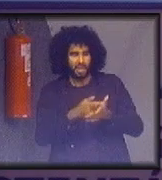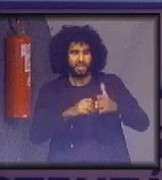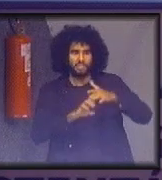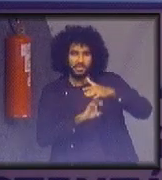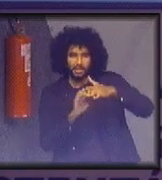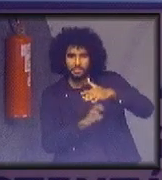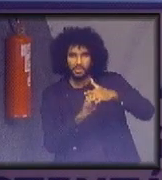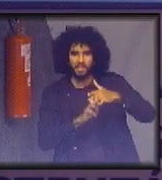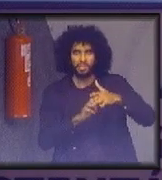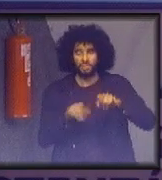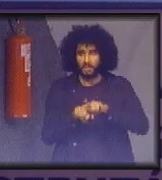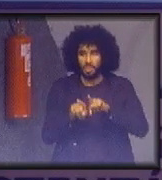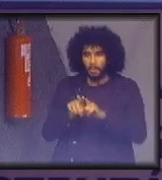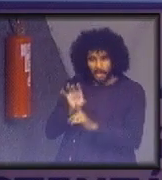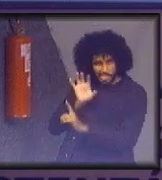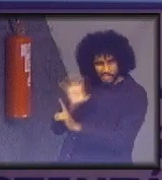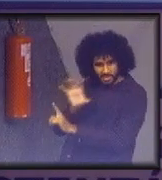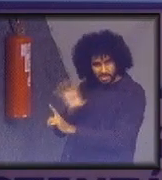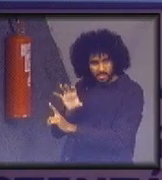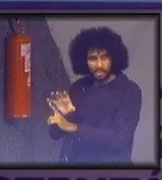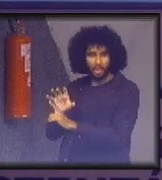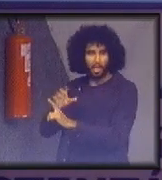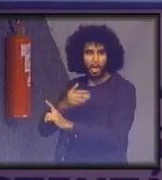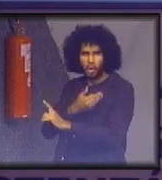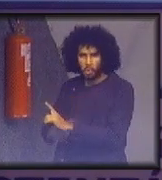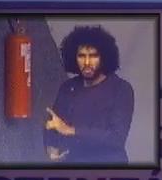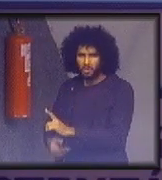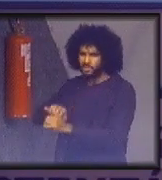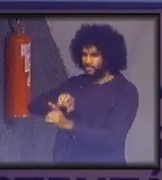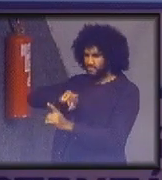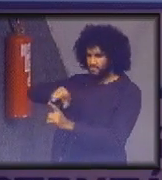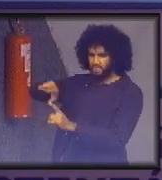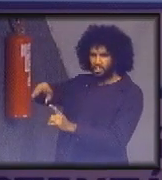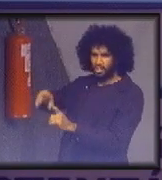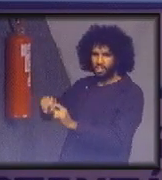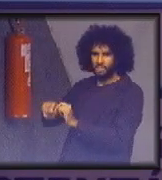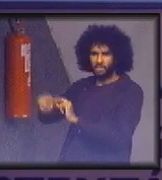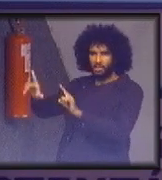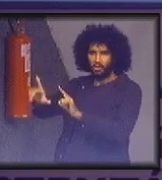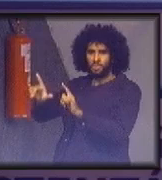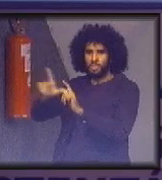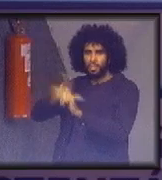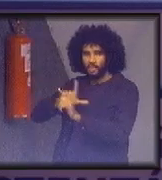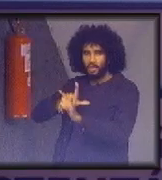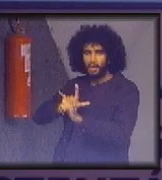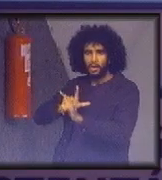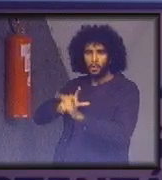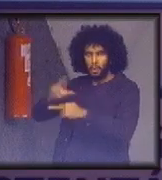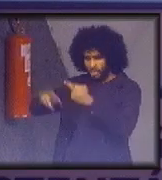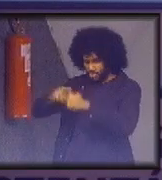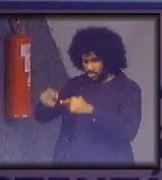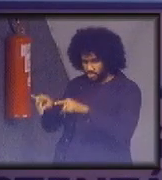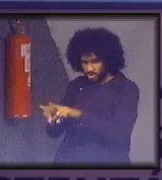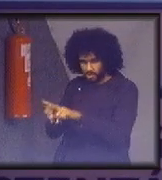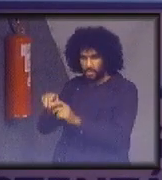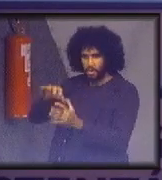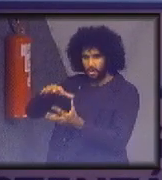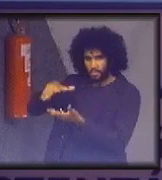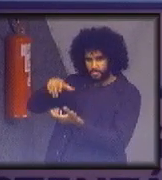pressionar governos dos vários níveis para que viabilizem opções mais sustentáveis, desde prover